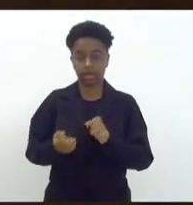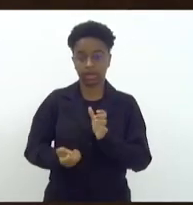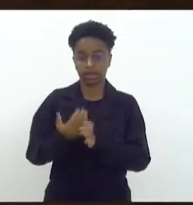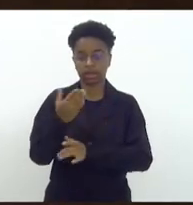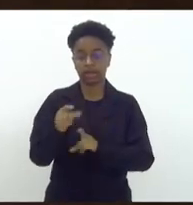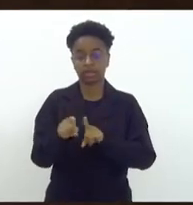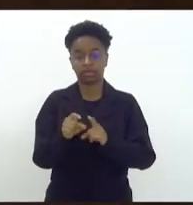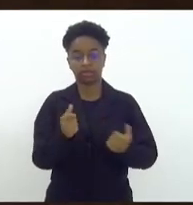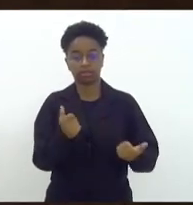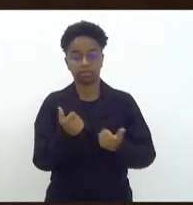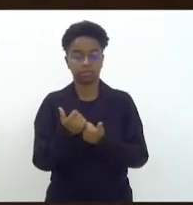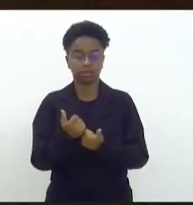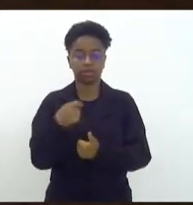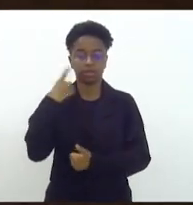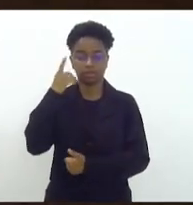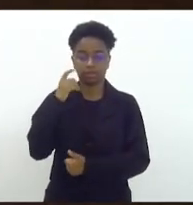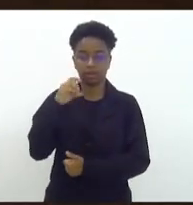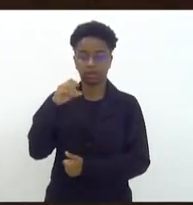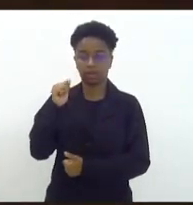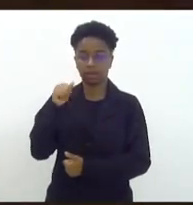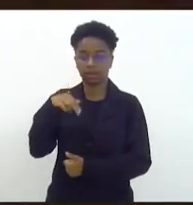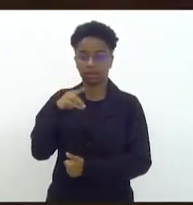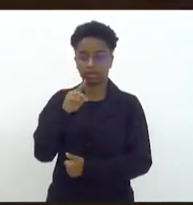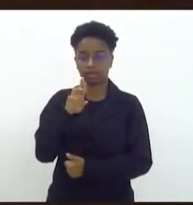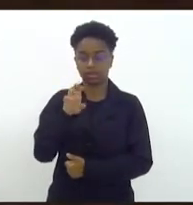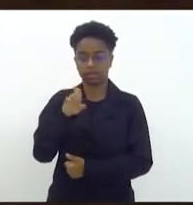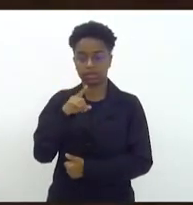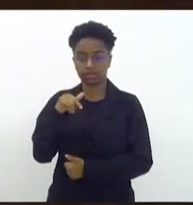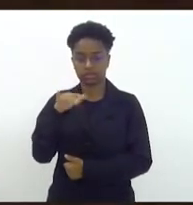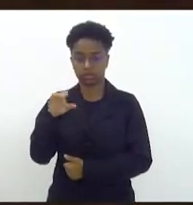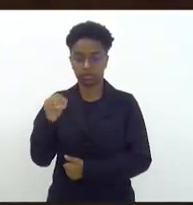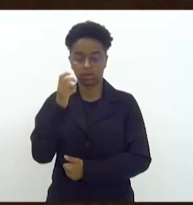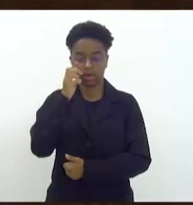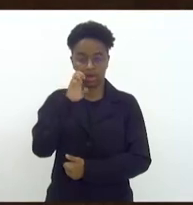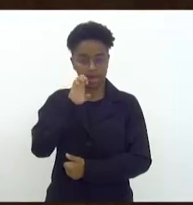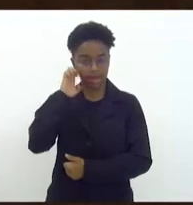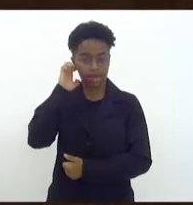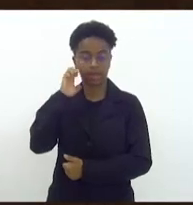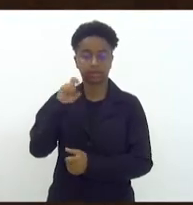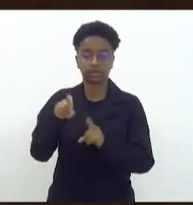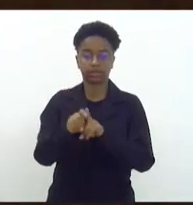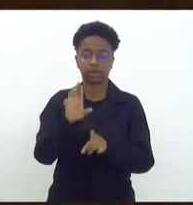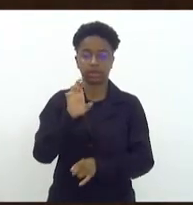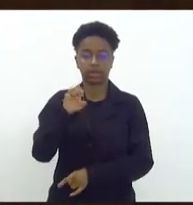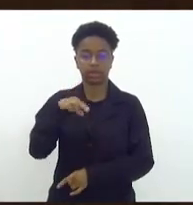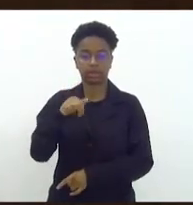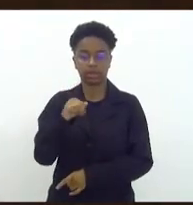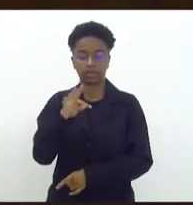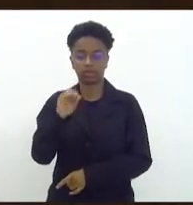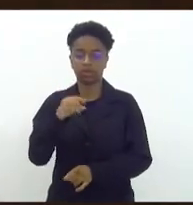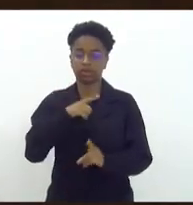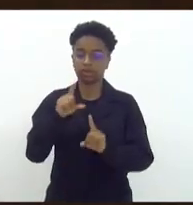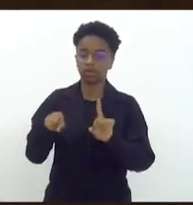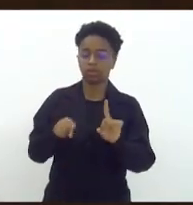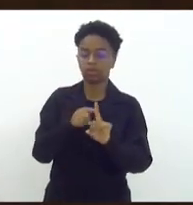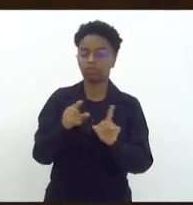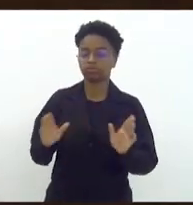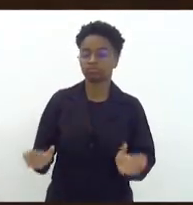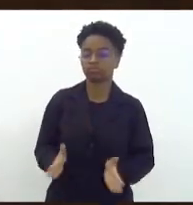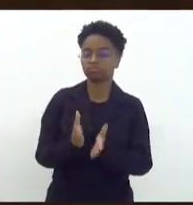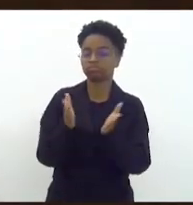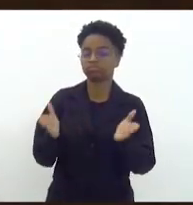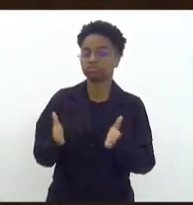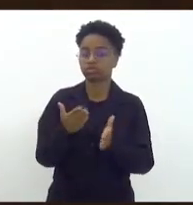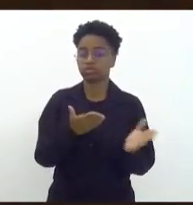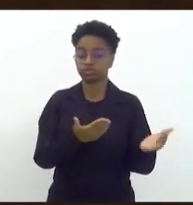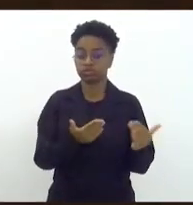como também a autoria do deputado Andrezinho, Élica Taquimoto, Renato Machado, visa incentivar a participação